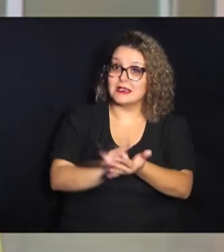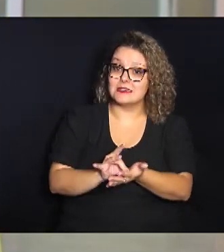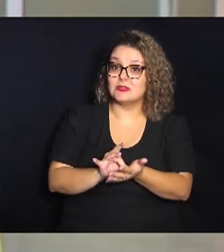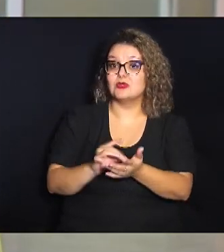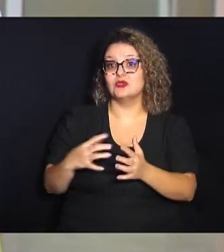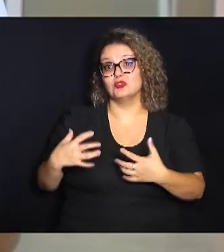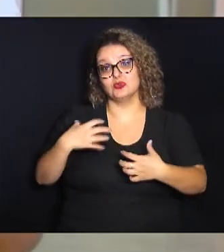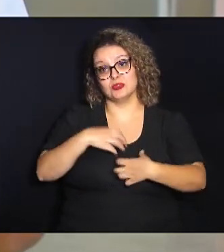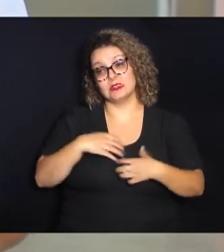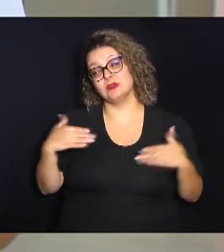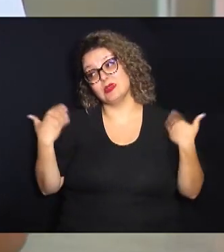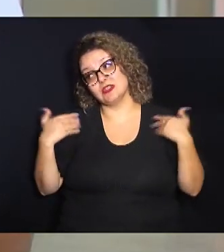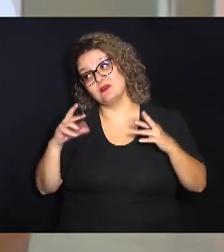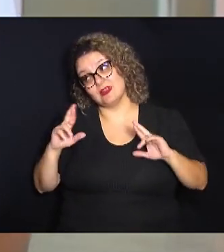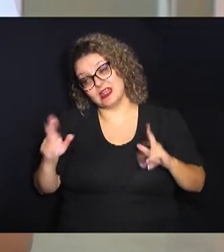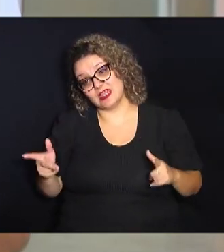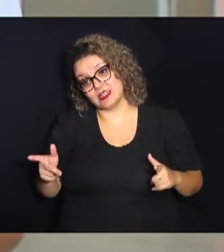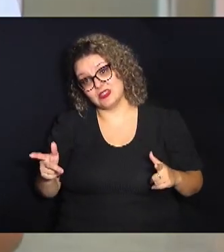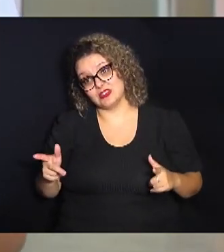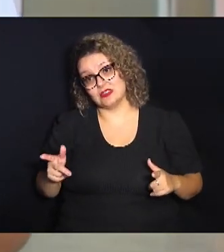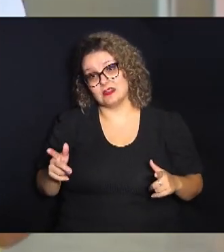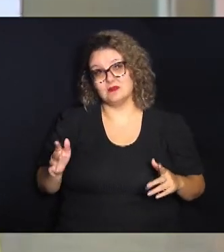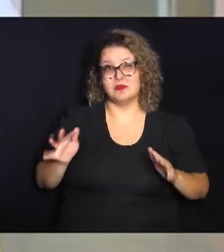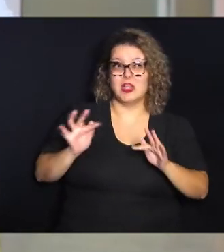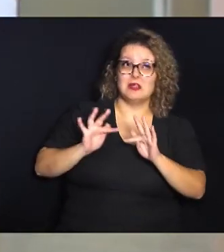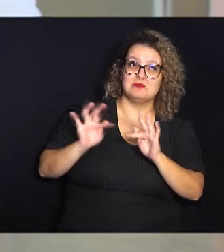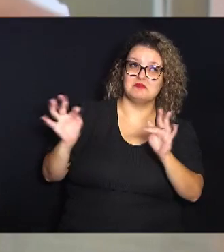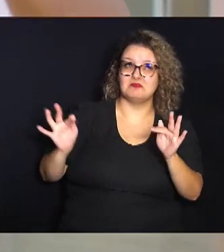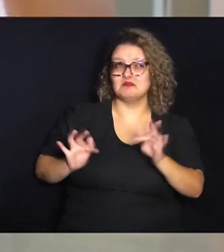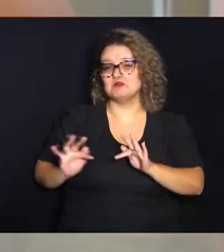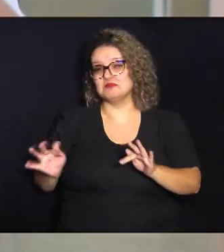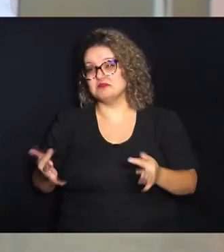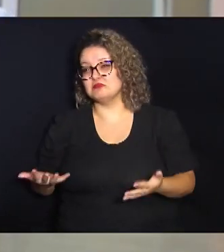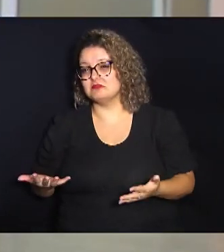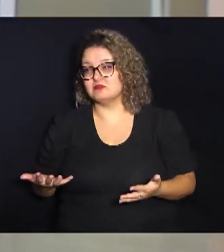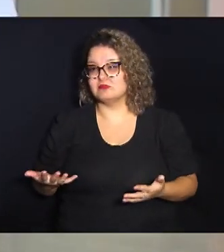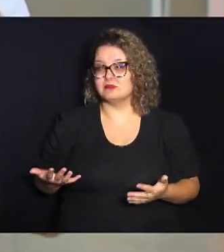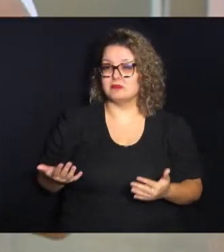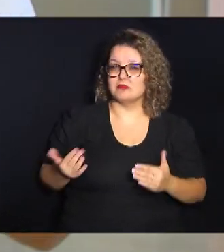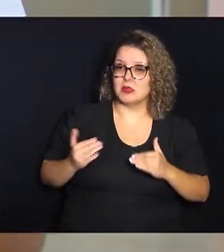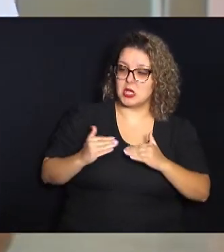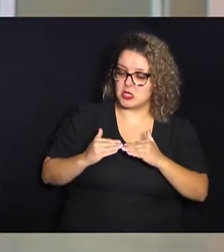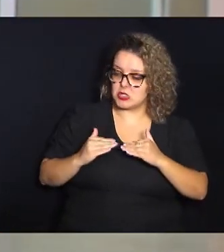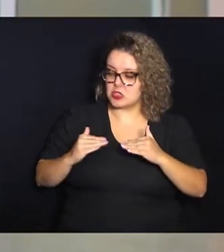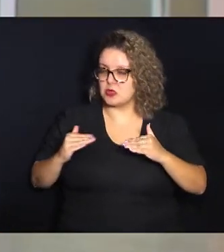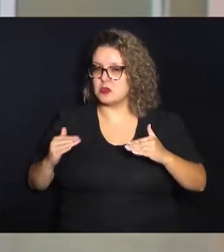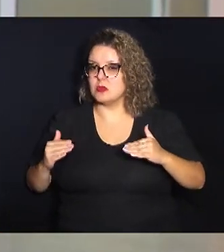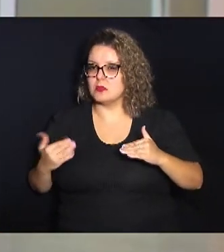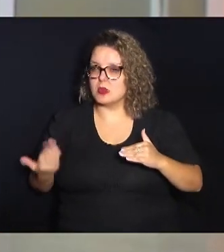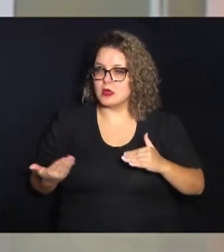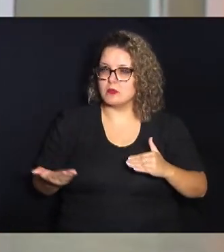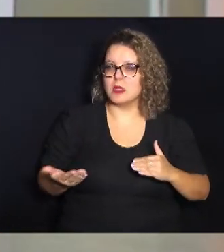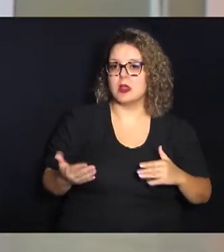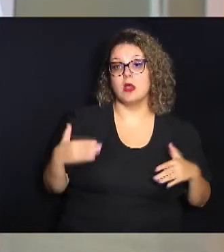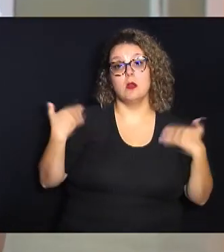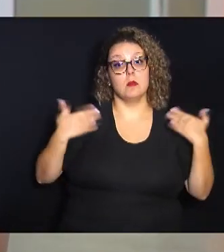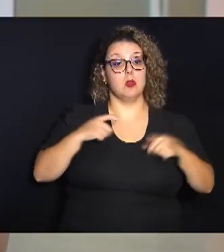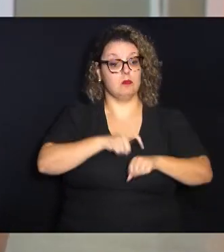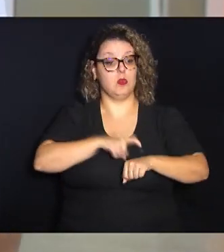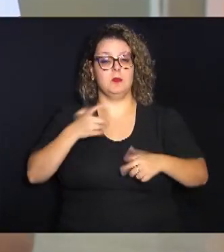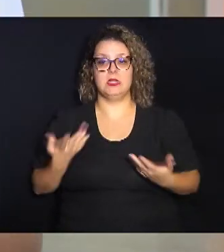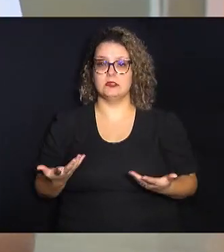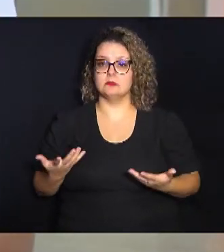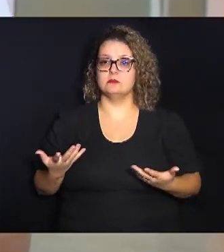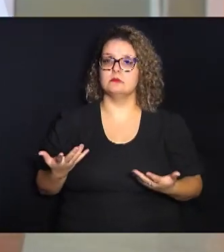sentimento de alegria né a felicidade ali talvez seja algo mais estável algo mais longínquo alegria algo mais momentâneo mas